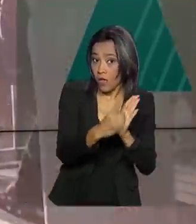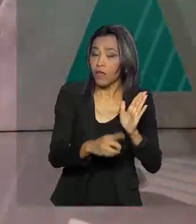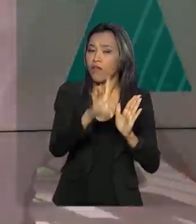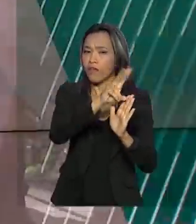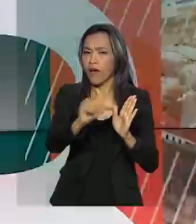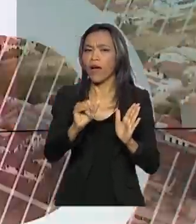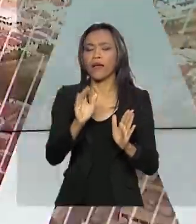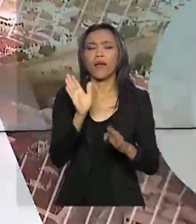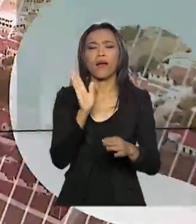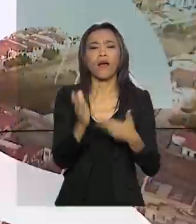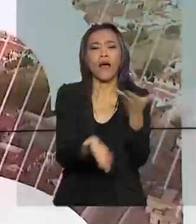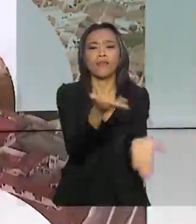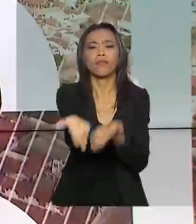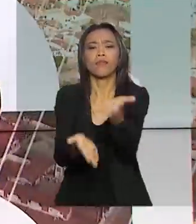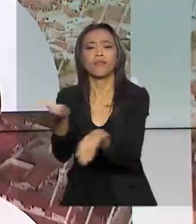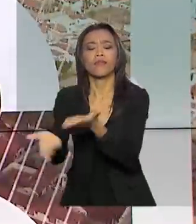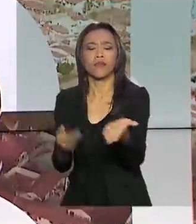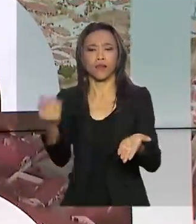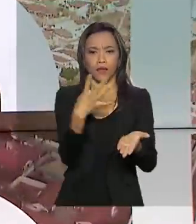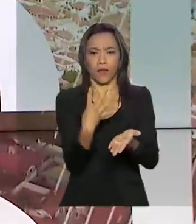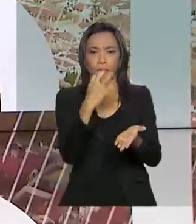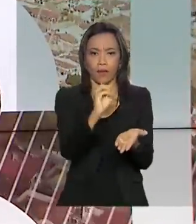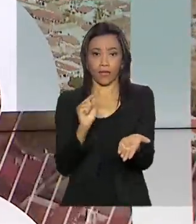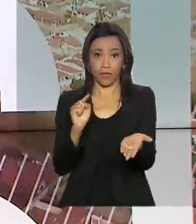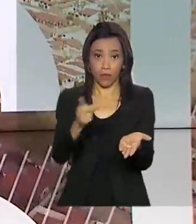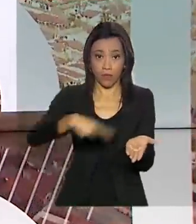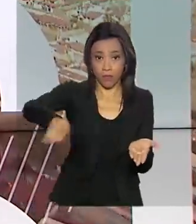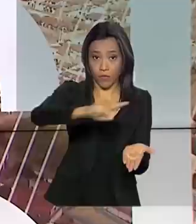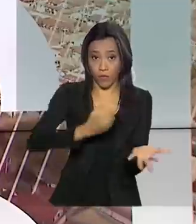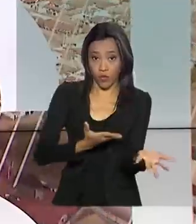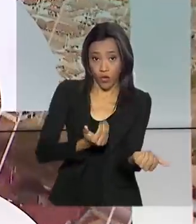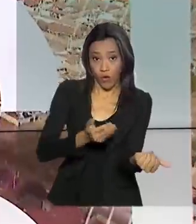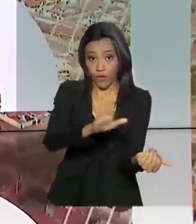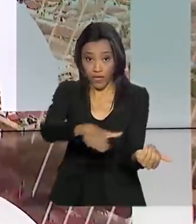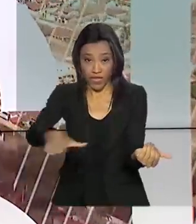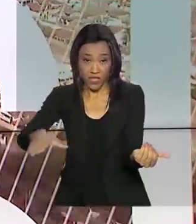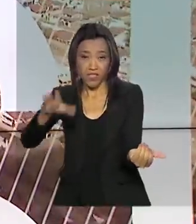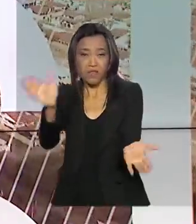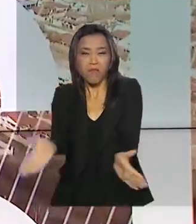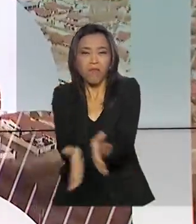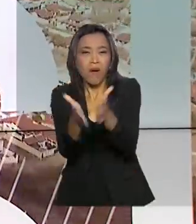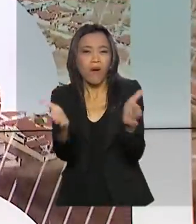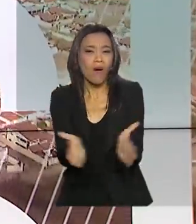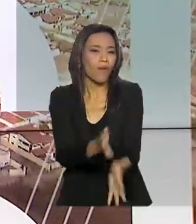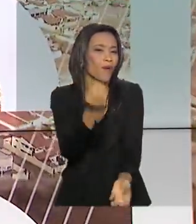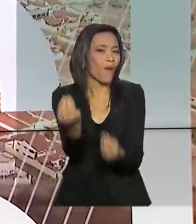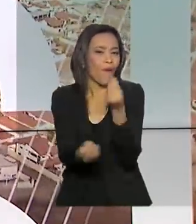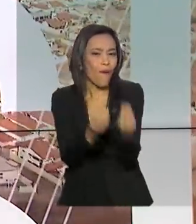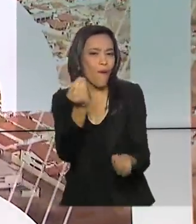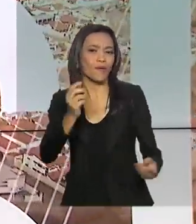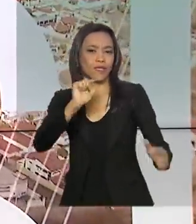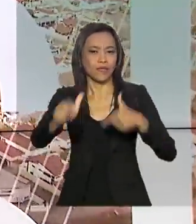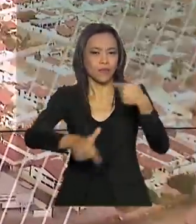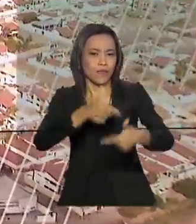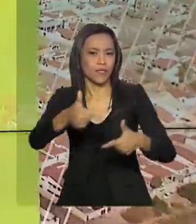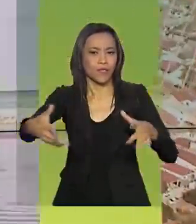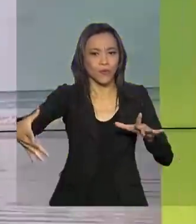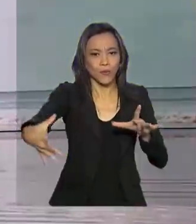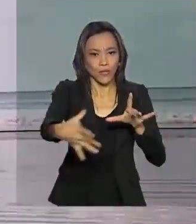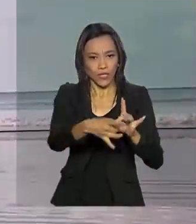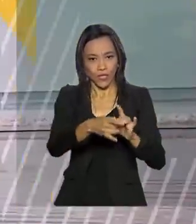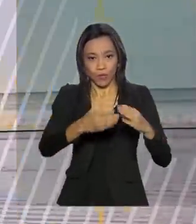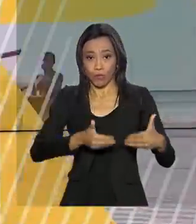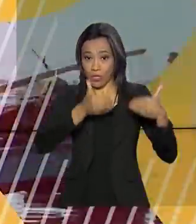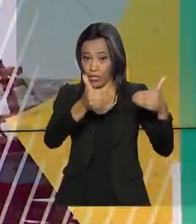atender um total de 40 mil jovens e crianças de baixa renda por meio de ações integradas entre os